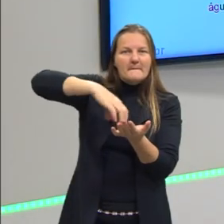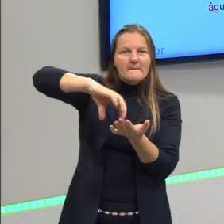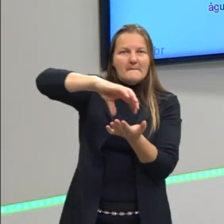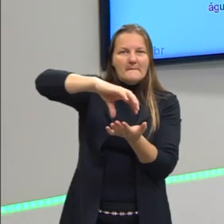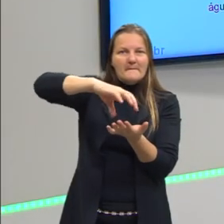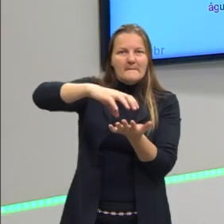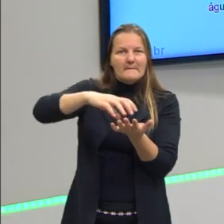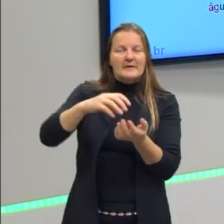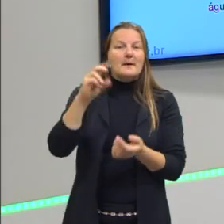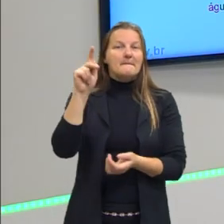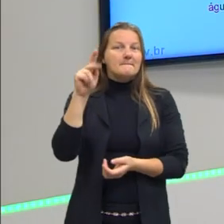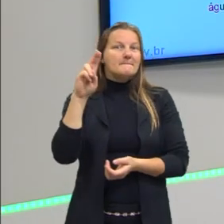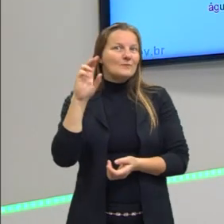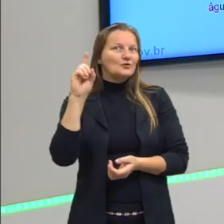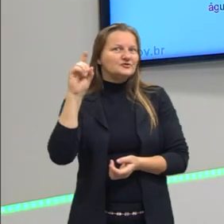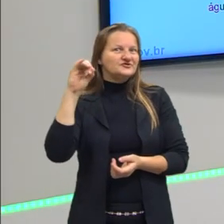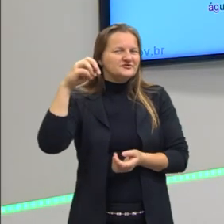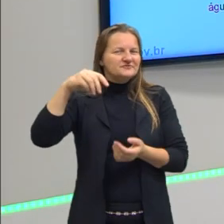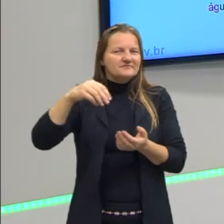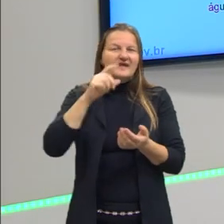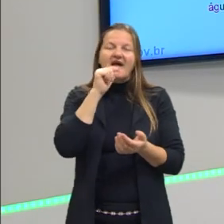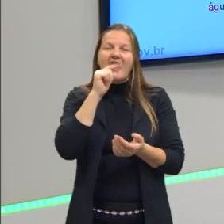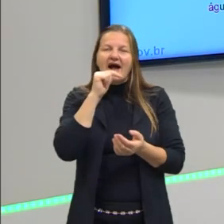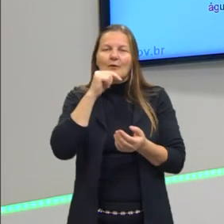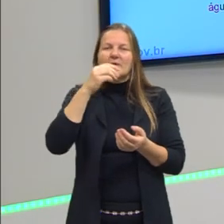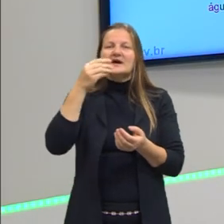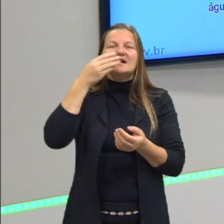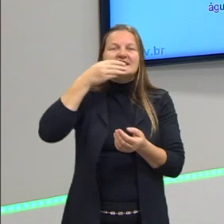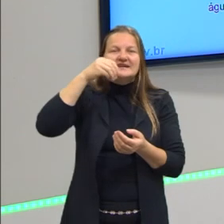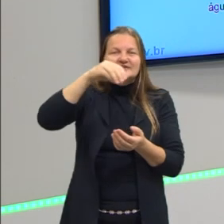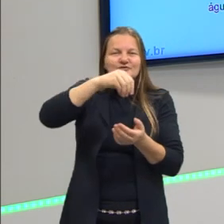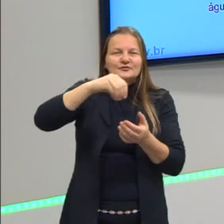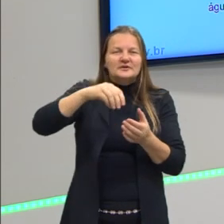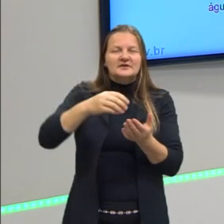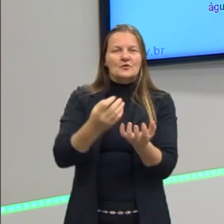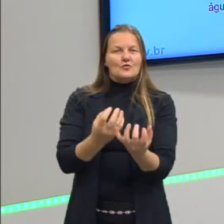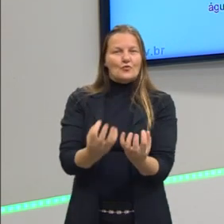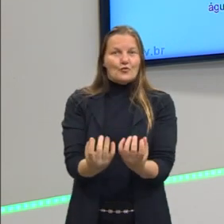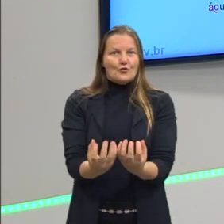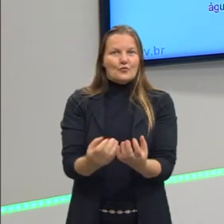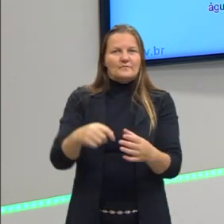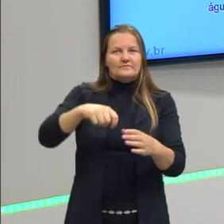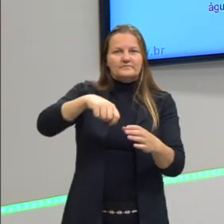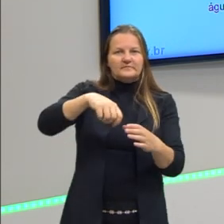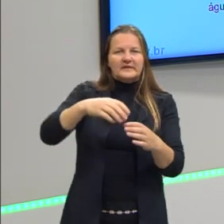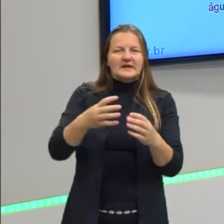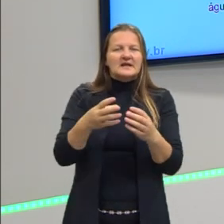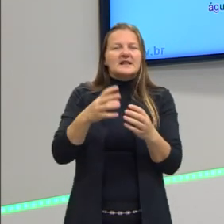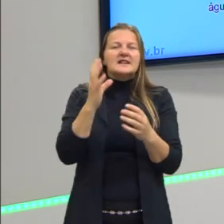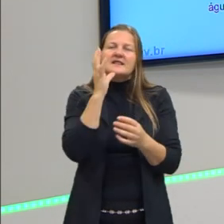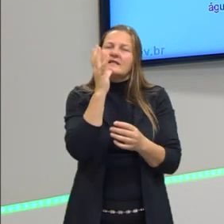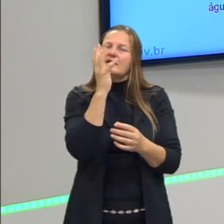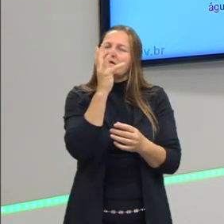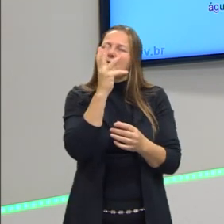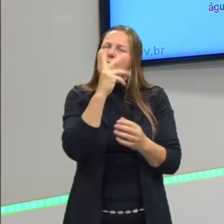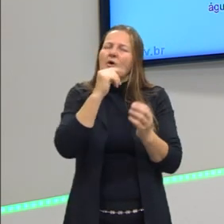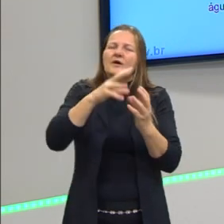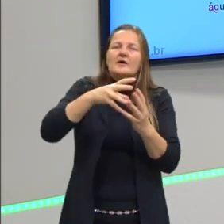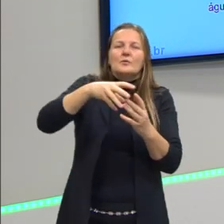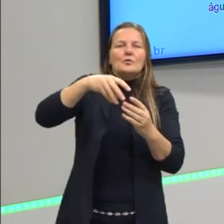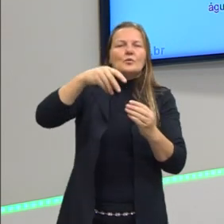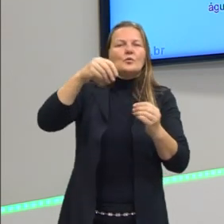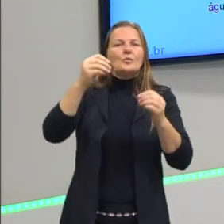água. A água daquela mistura com açúcar, ela vai demorar mais para ferver do que